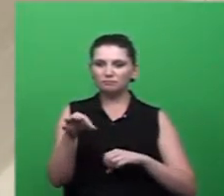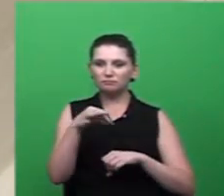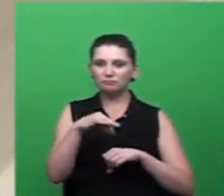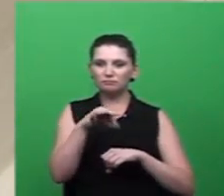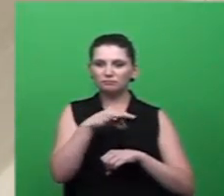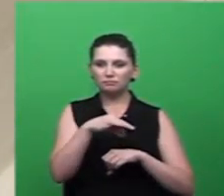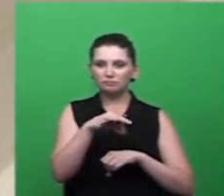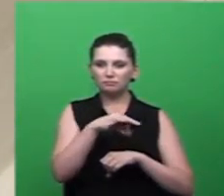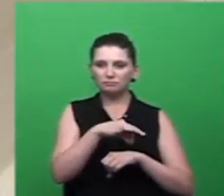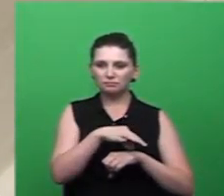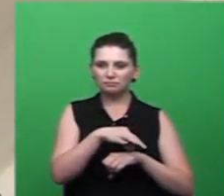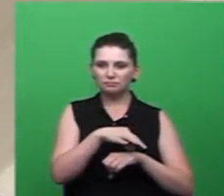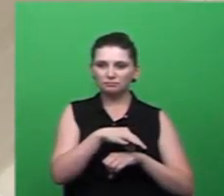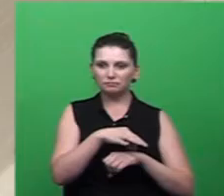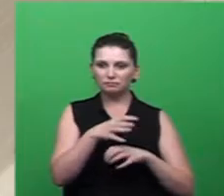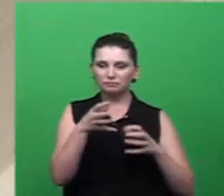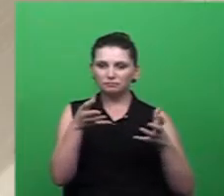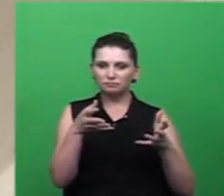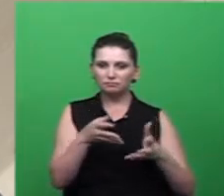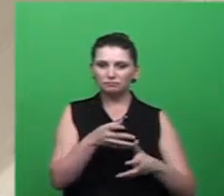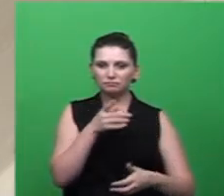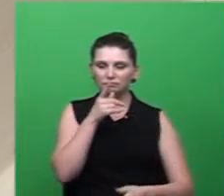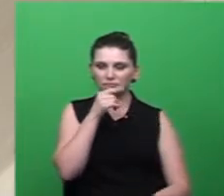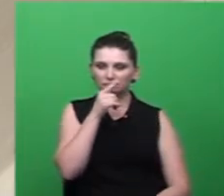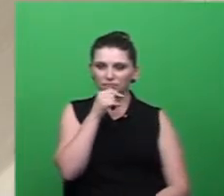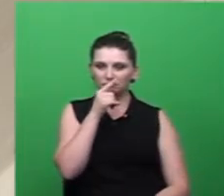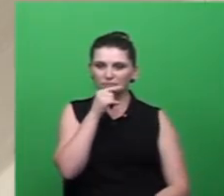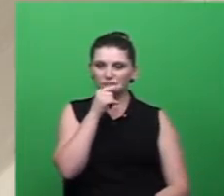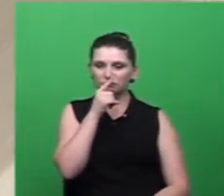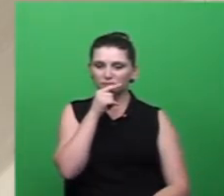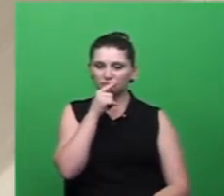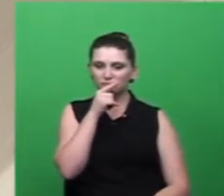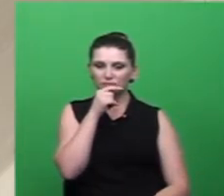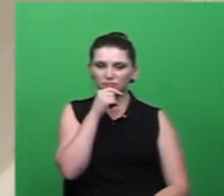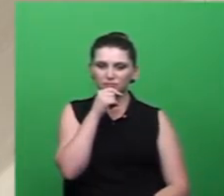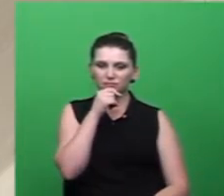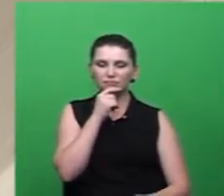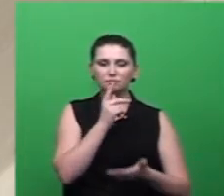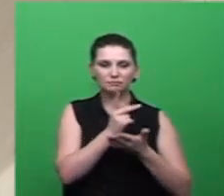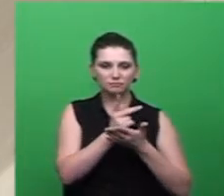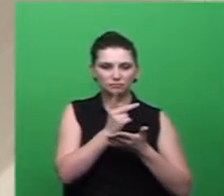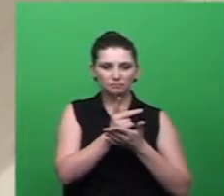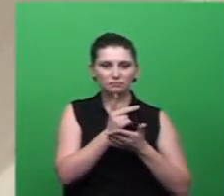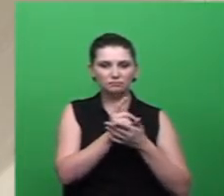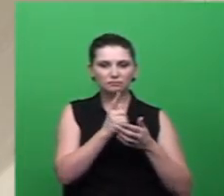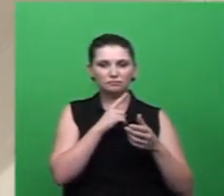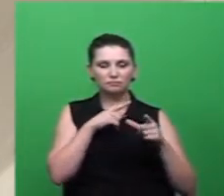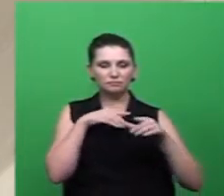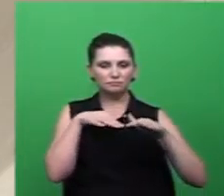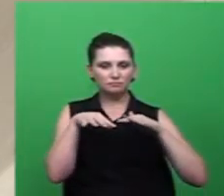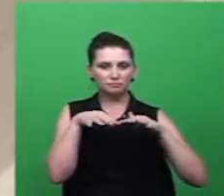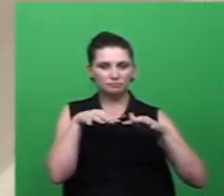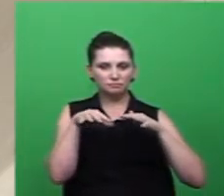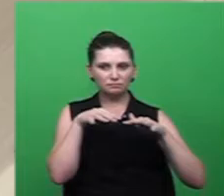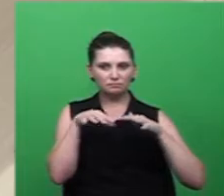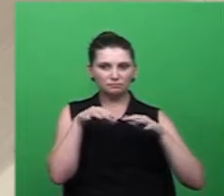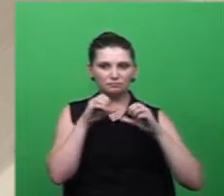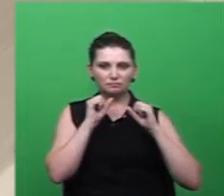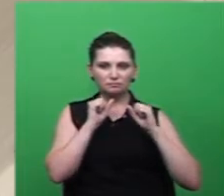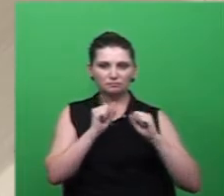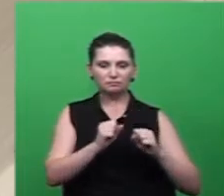é conhecida ela ela deixa de virar um problema vetorial e sim ela deixa ela vira um problema de